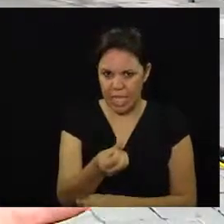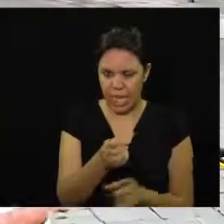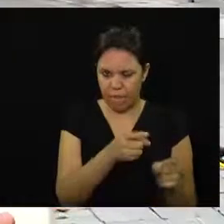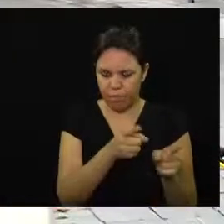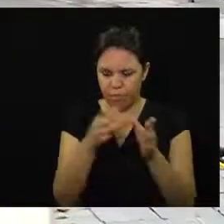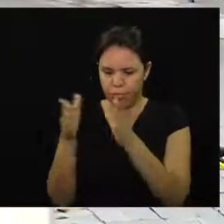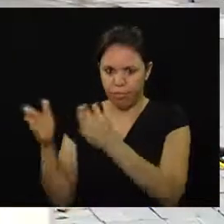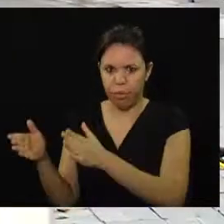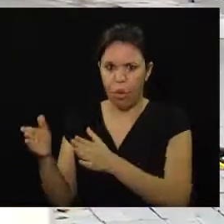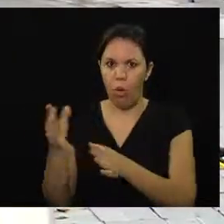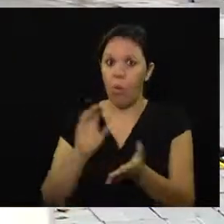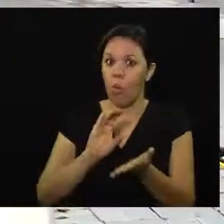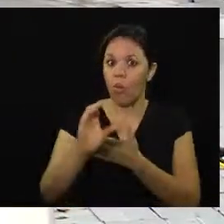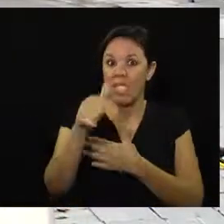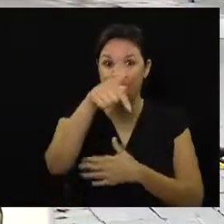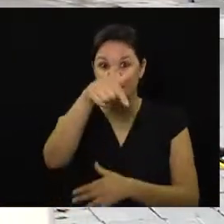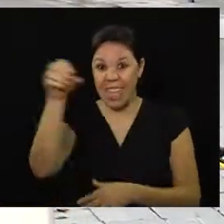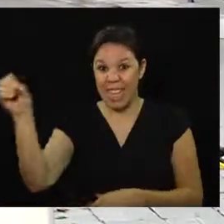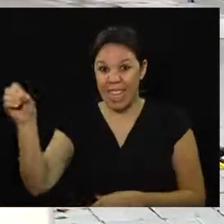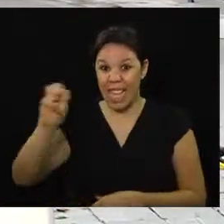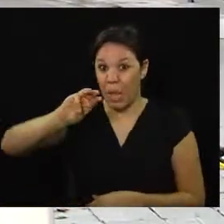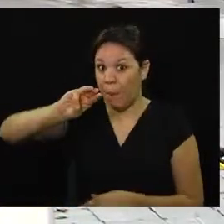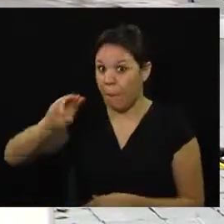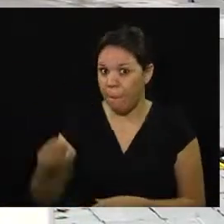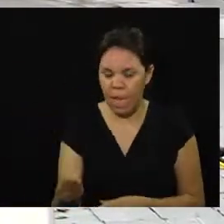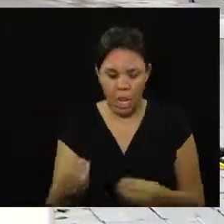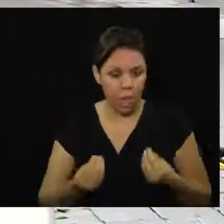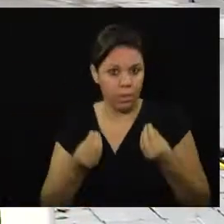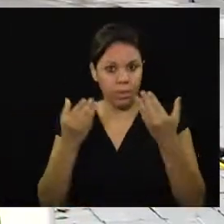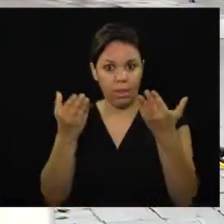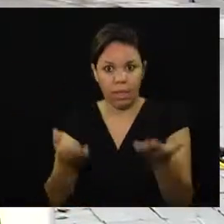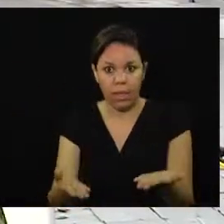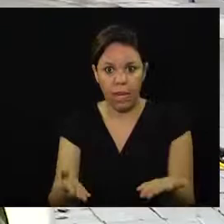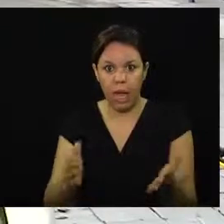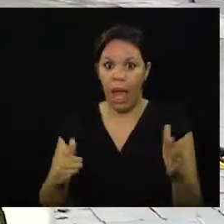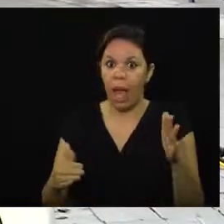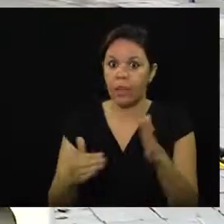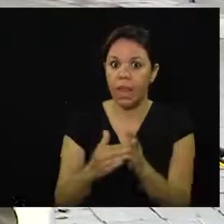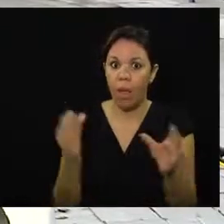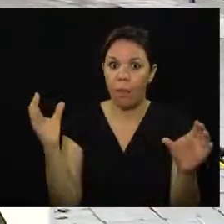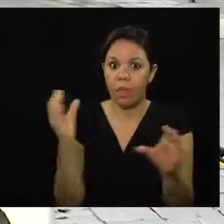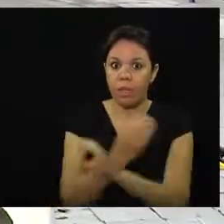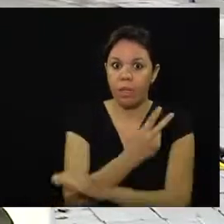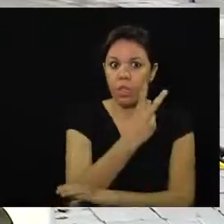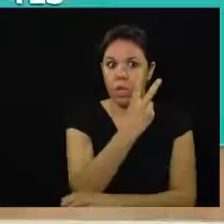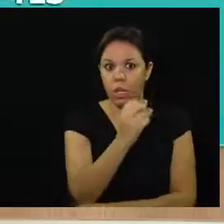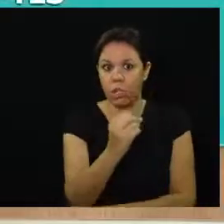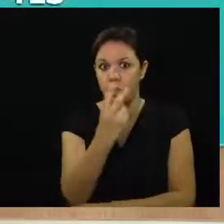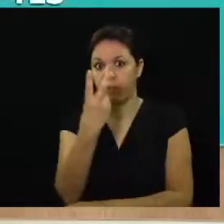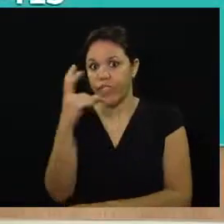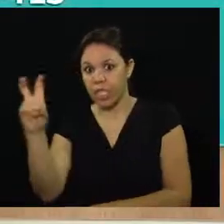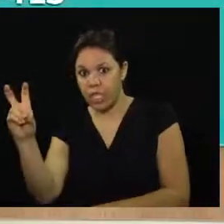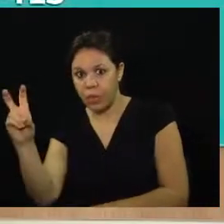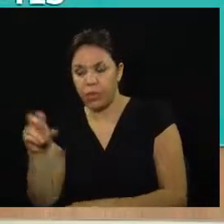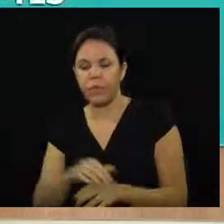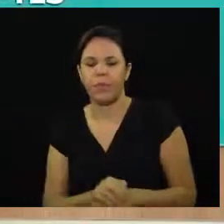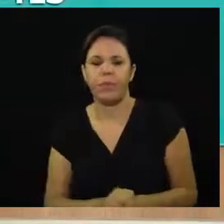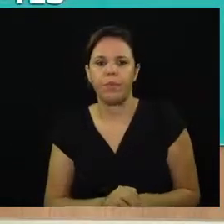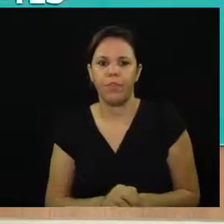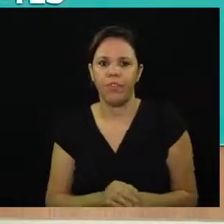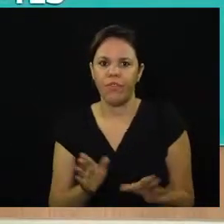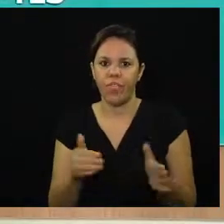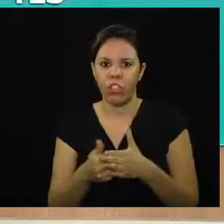total gira em torno de 70 milhões e ela deve ser entregue completamente até 2025 Nós fechamos com um